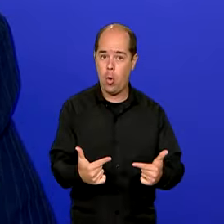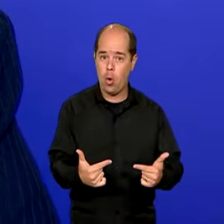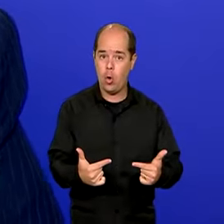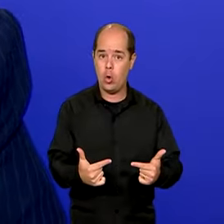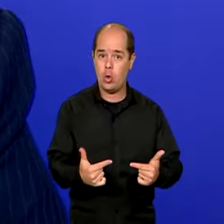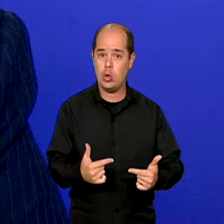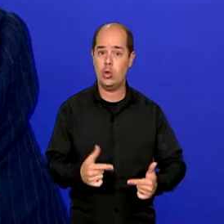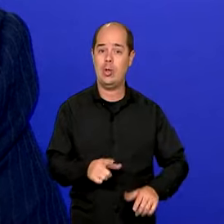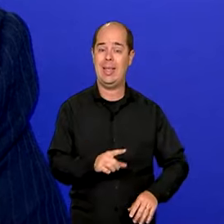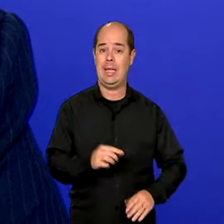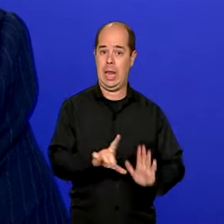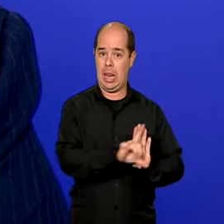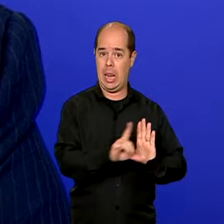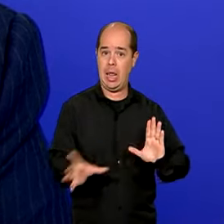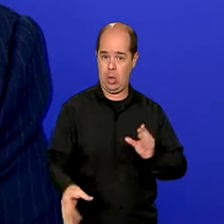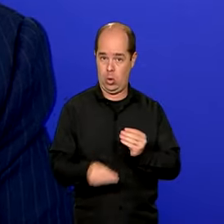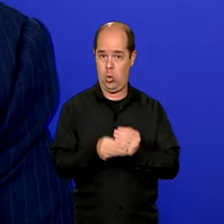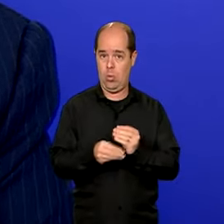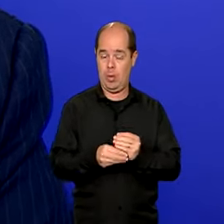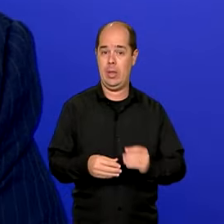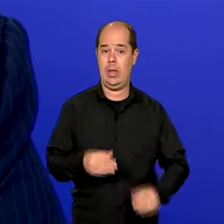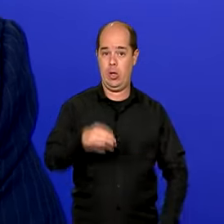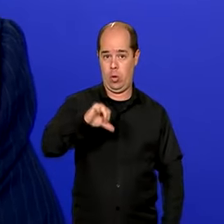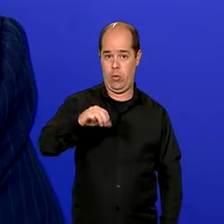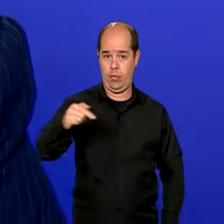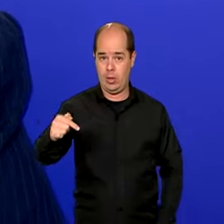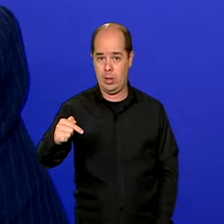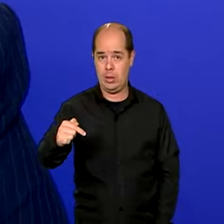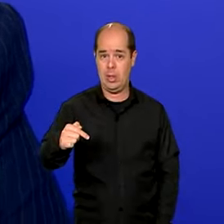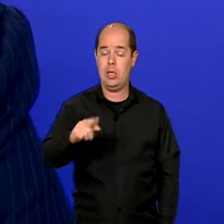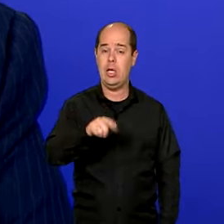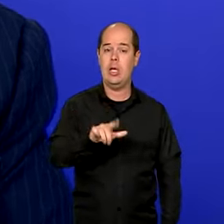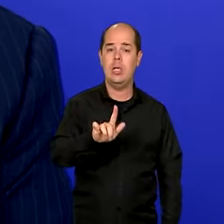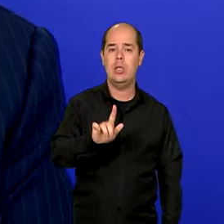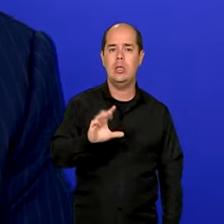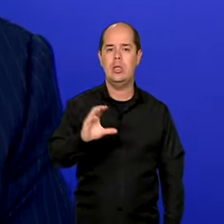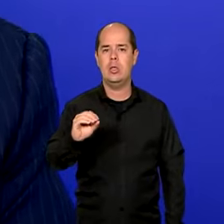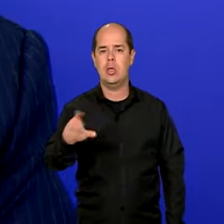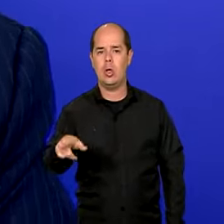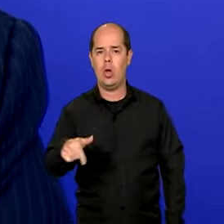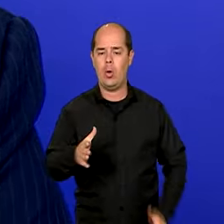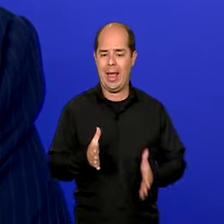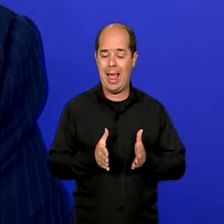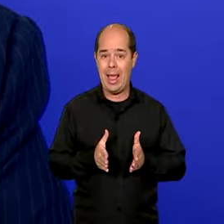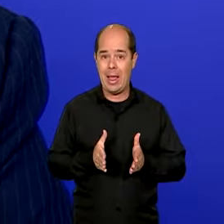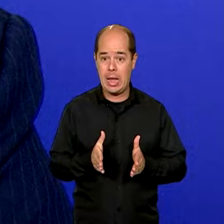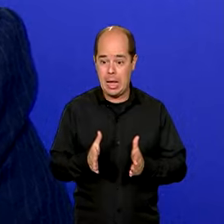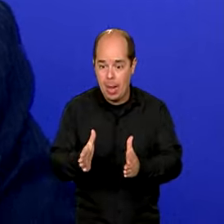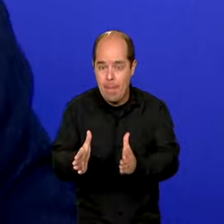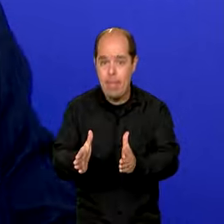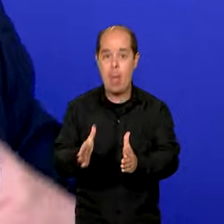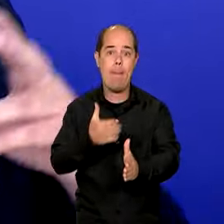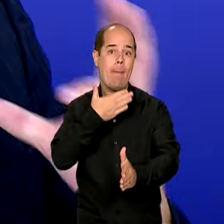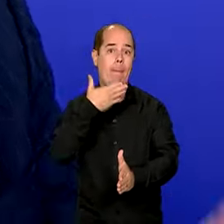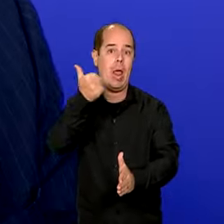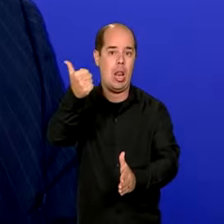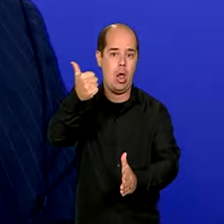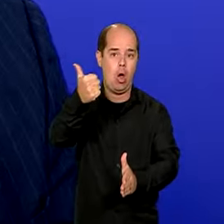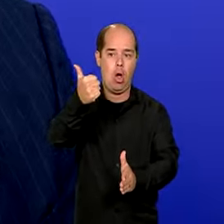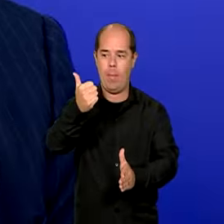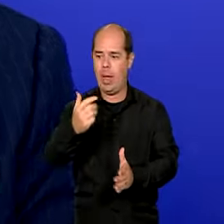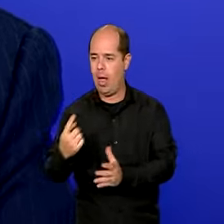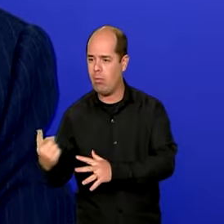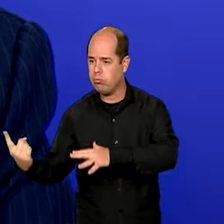da Lei Complementar 97, é o melhor caminho para a atuação integrada entre Polícia